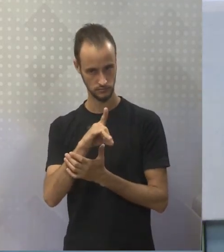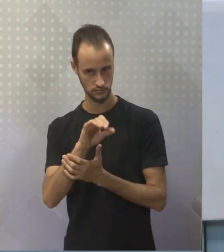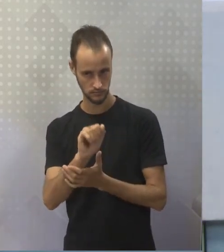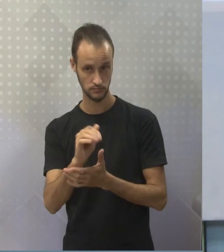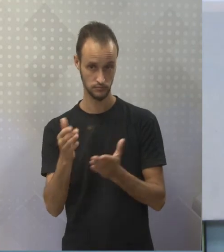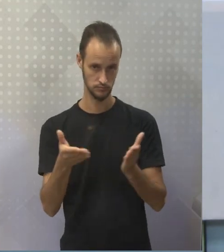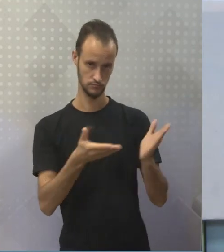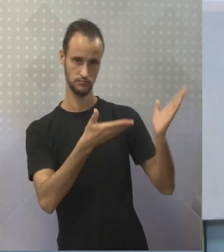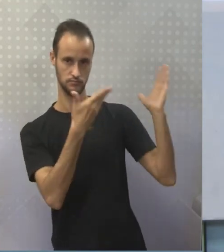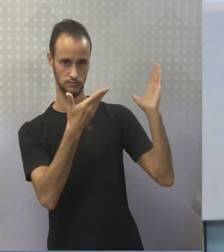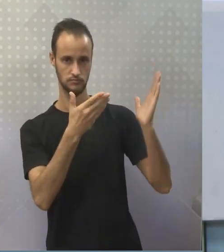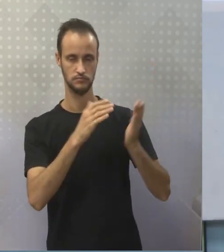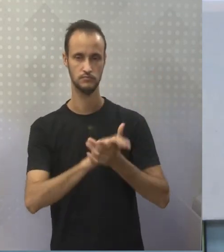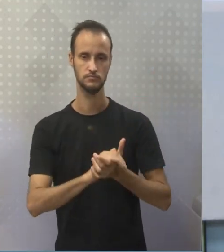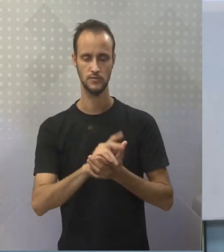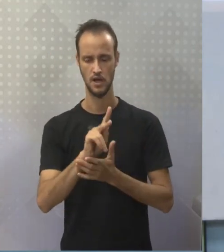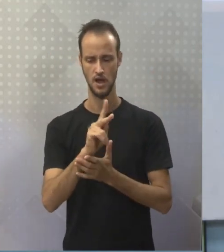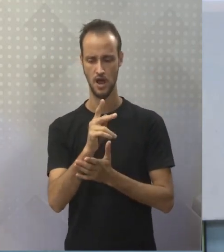worked